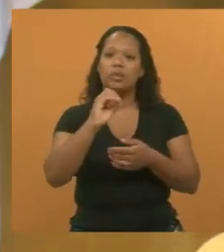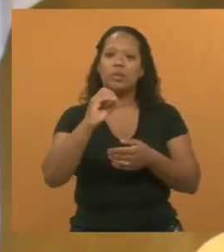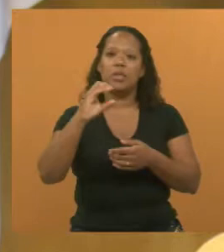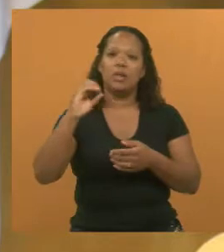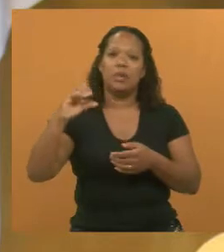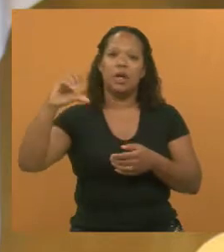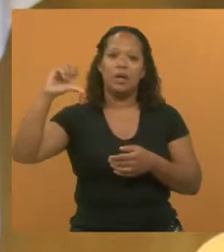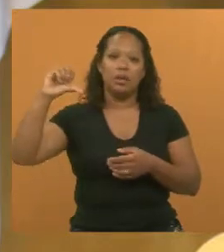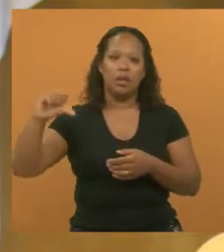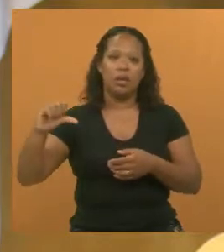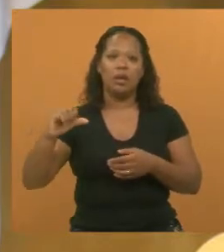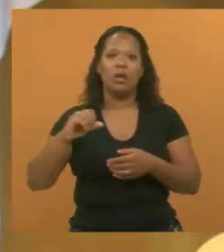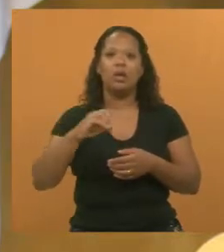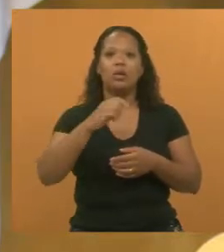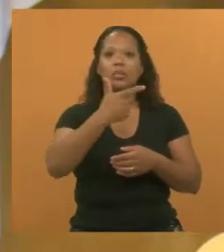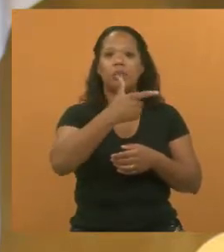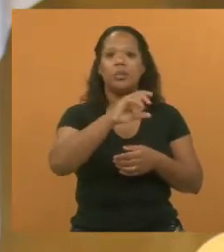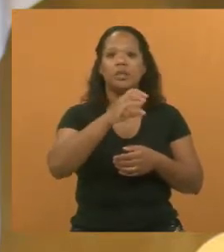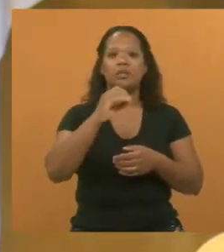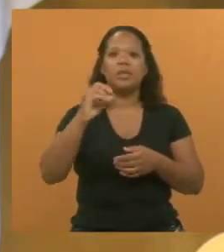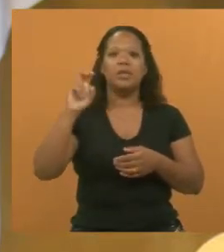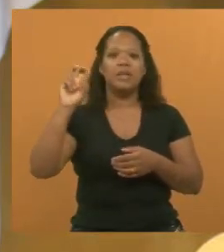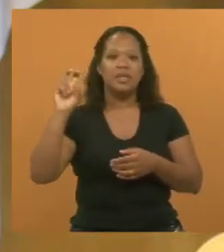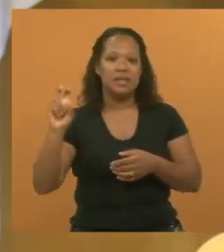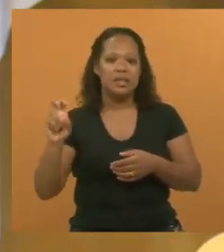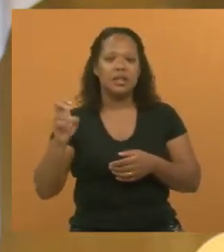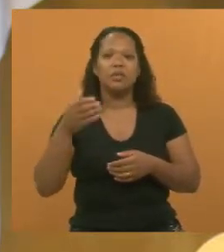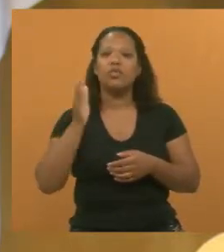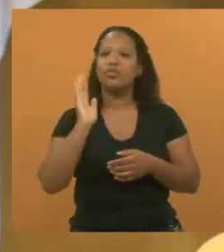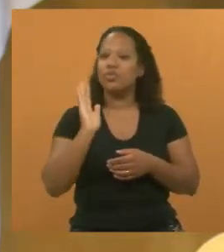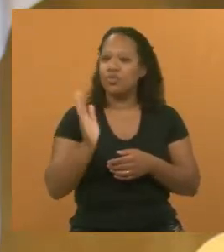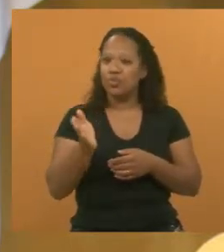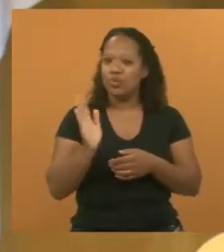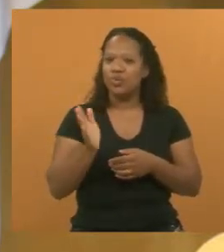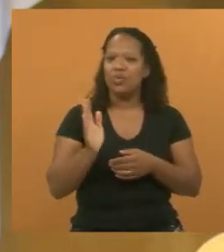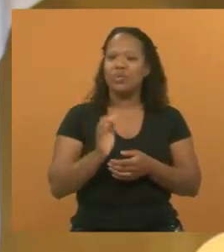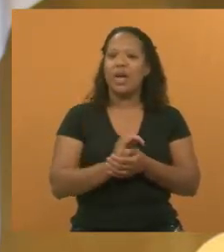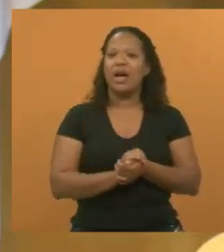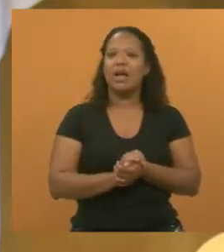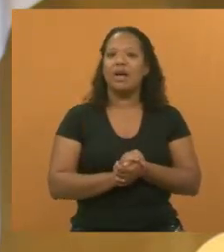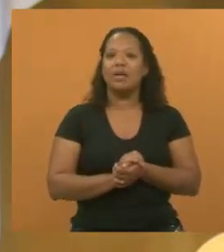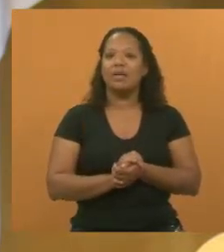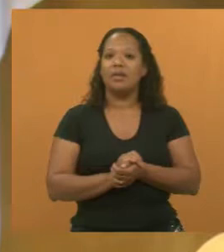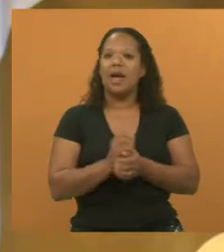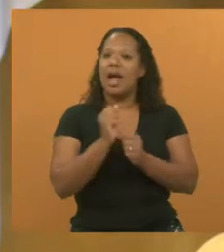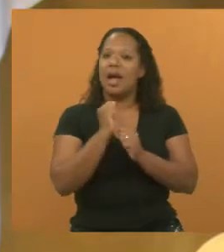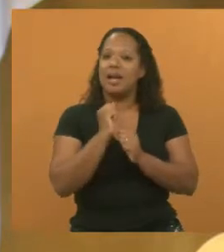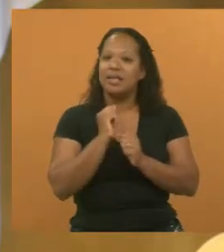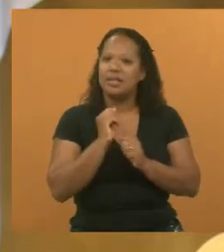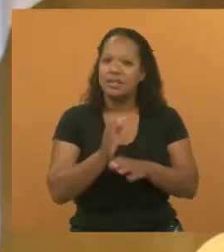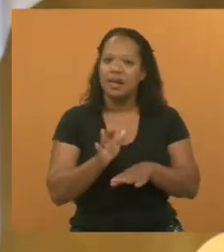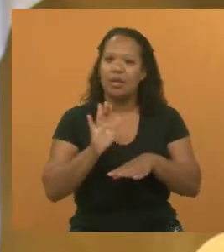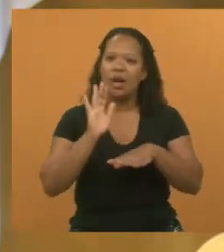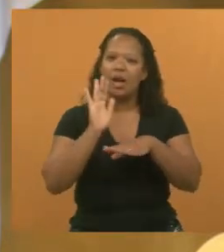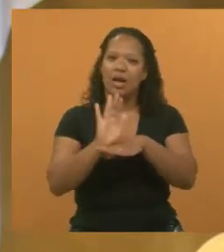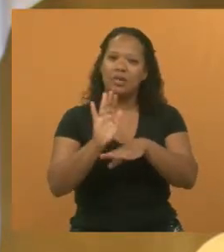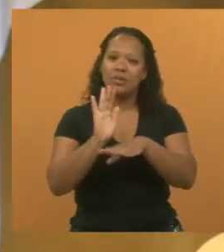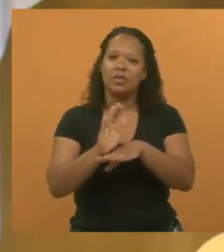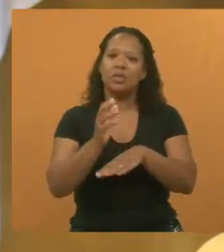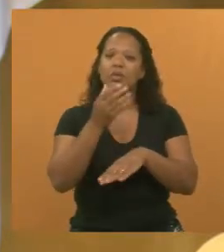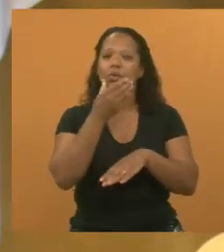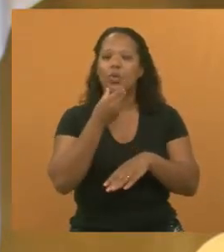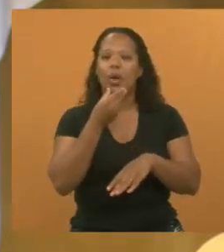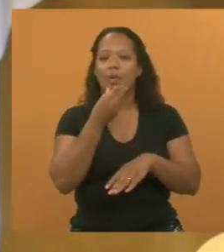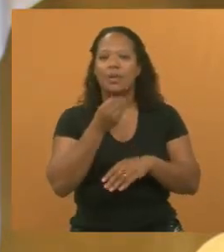nosso município, em 2005, 2007, já fazia esse tipo de ação aos nossos usuários